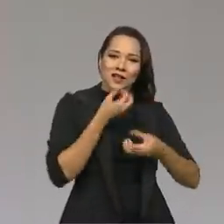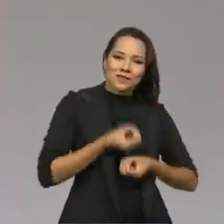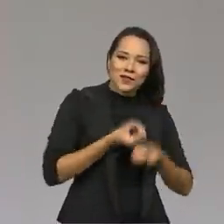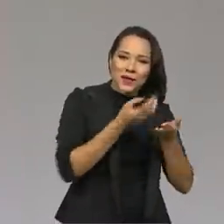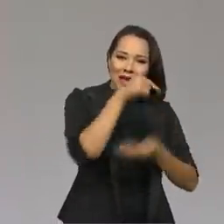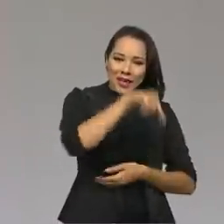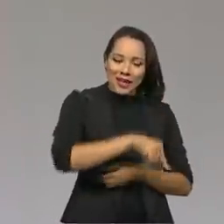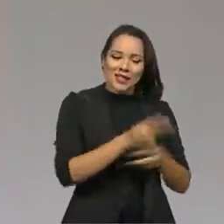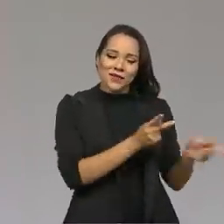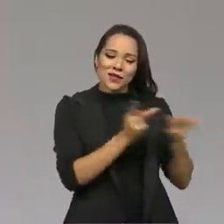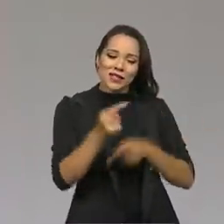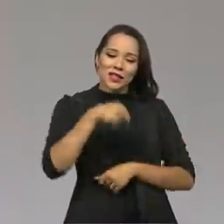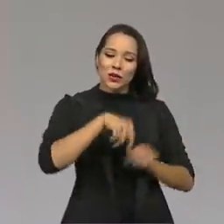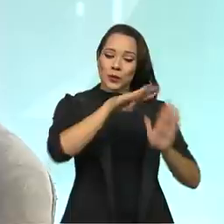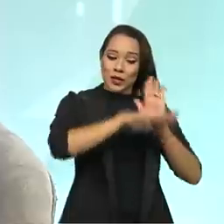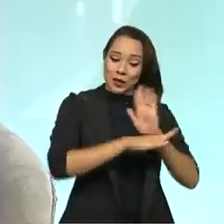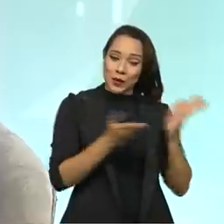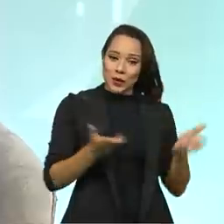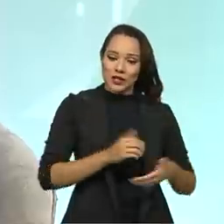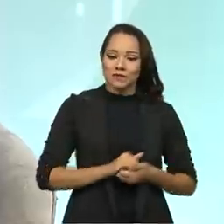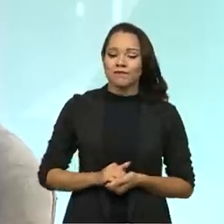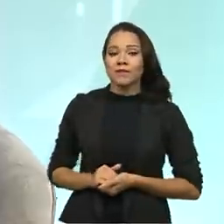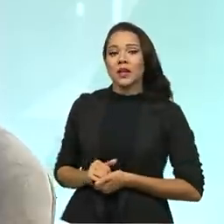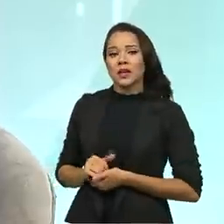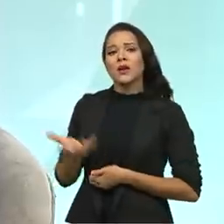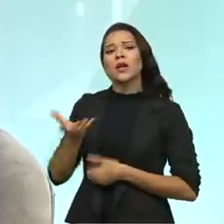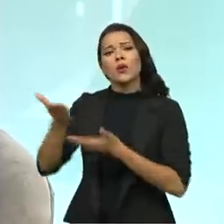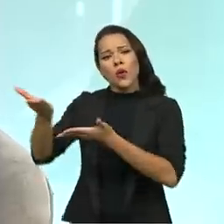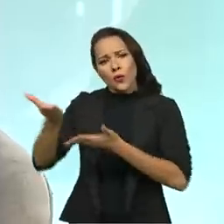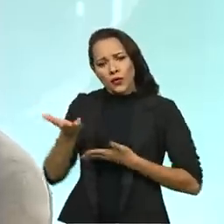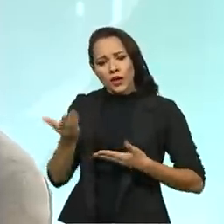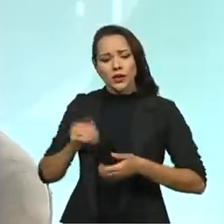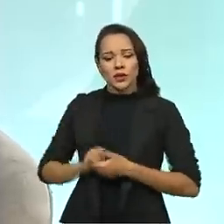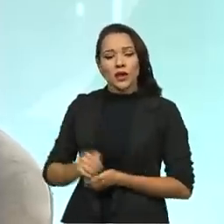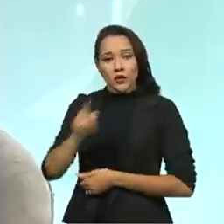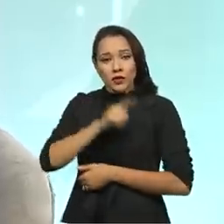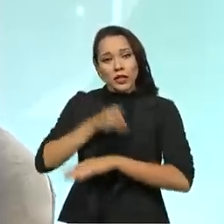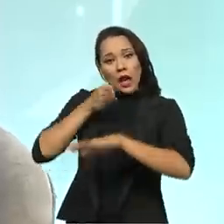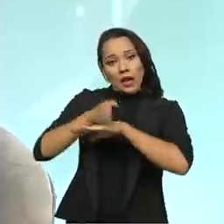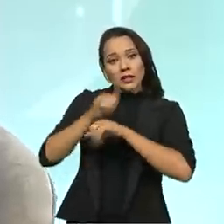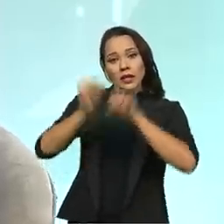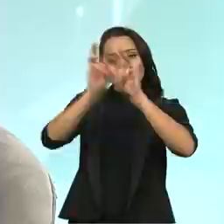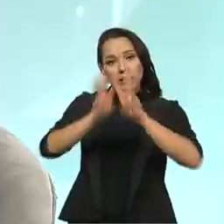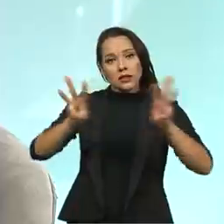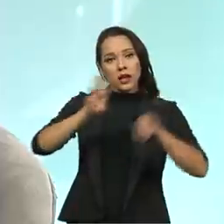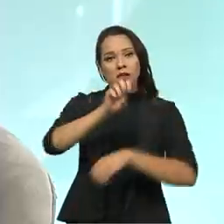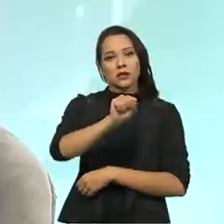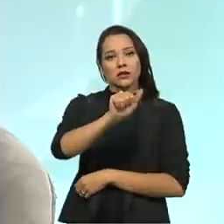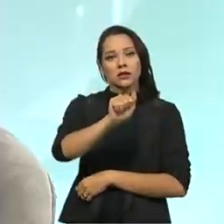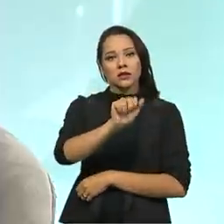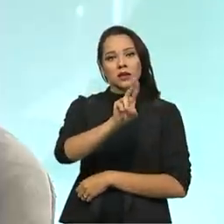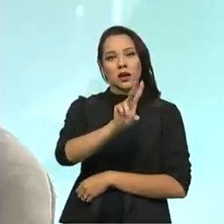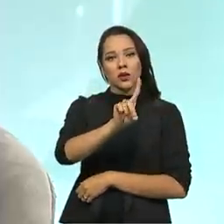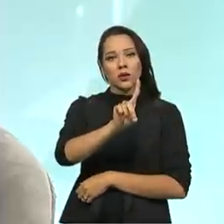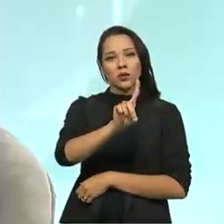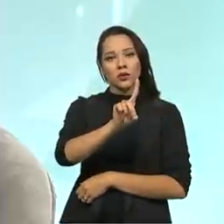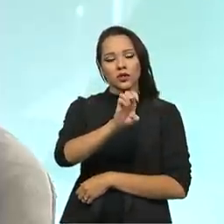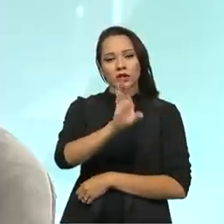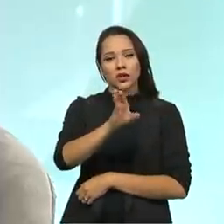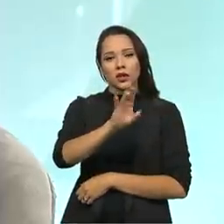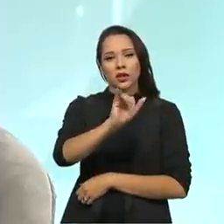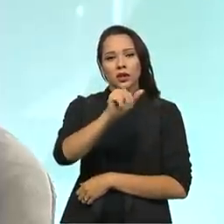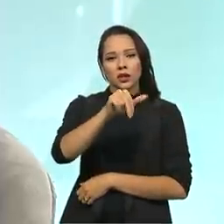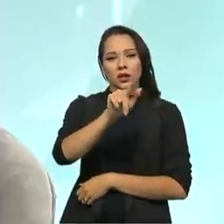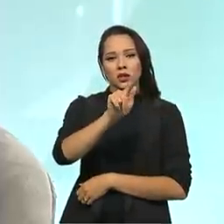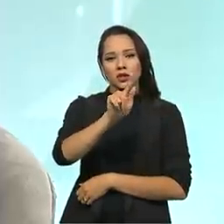deixar aqui nessa sua visita ao Brasil em pauta hoje? Olha, é deixar o convite para que as pessoas acessem o site saúdeindígena.saude.gov.br